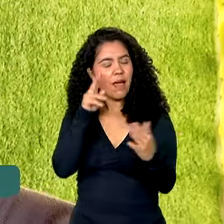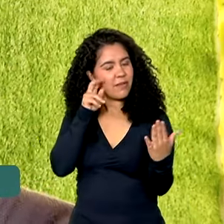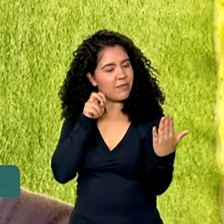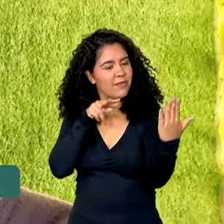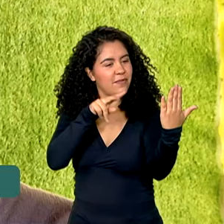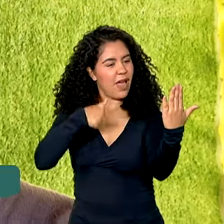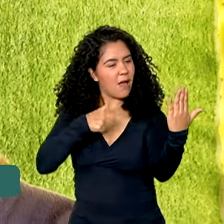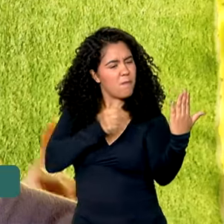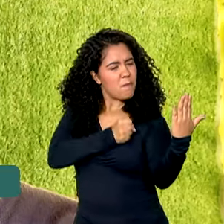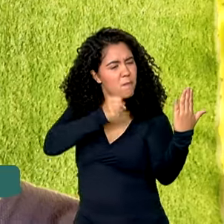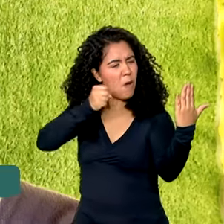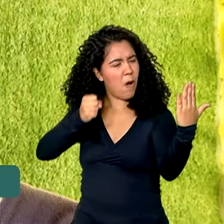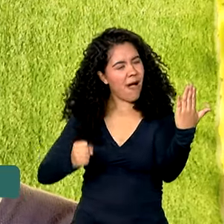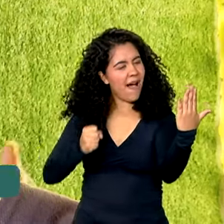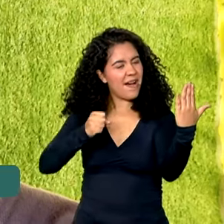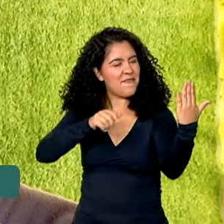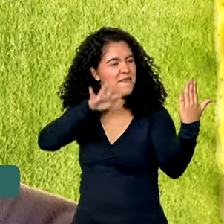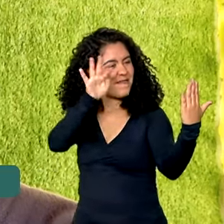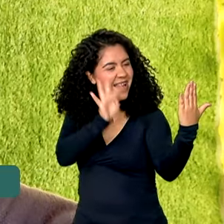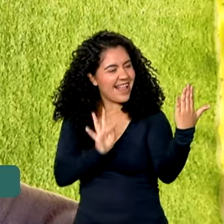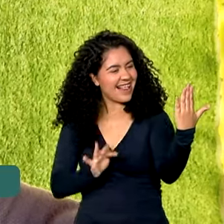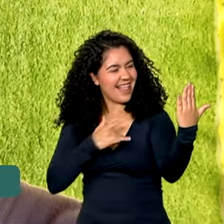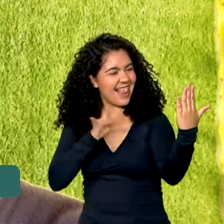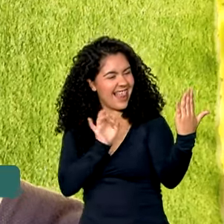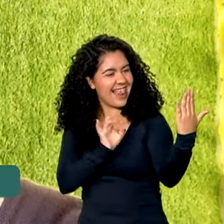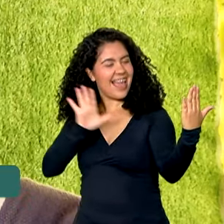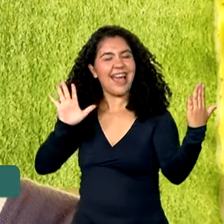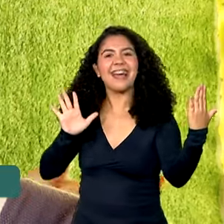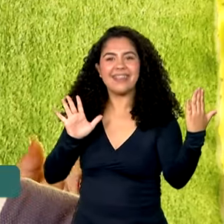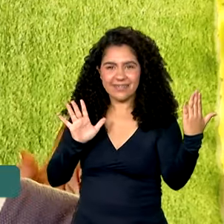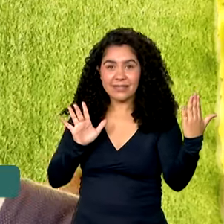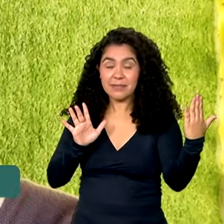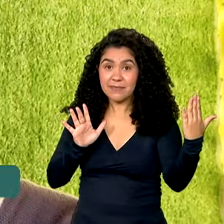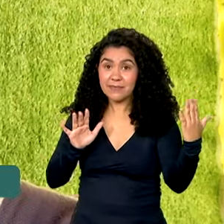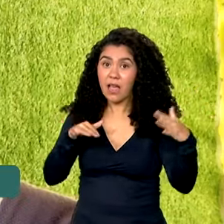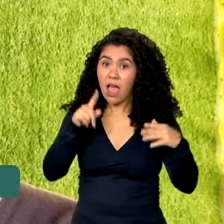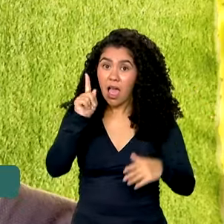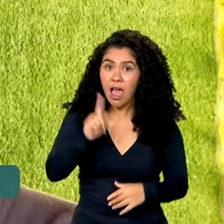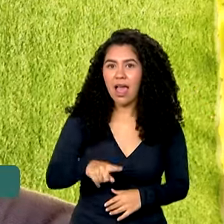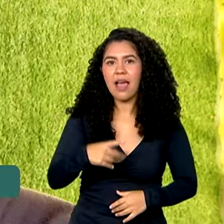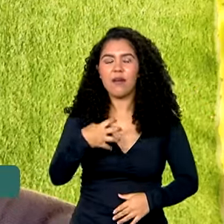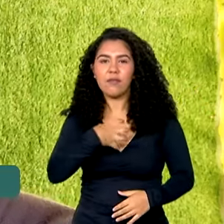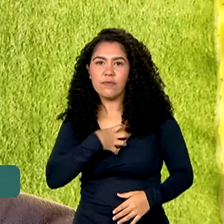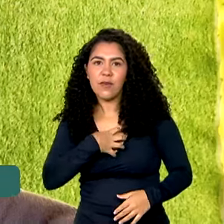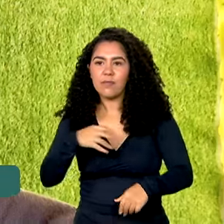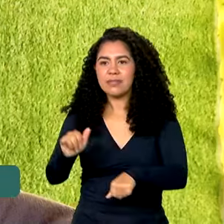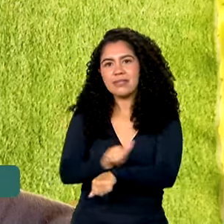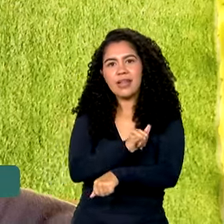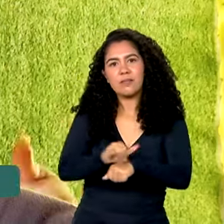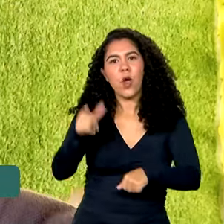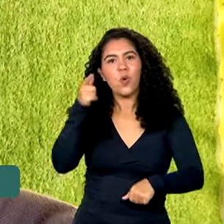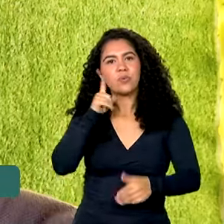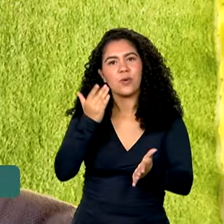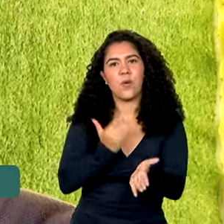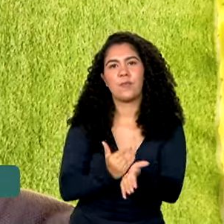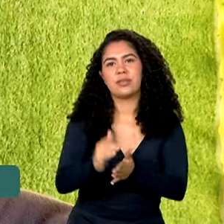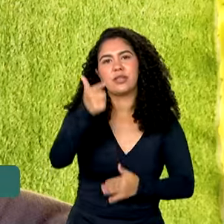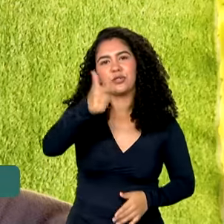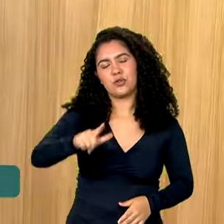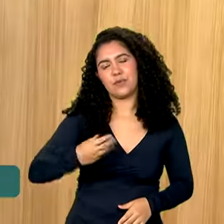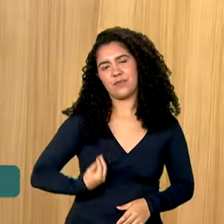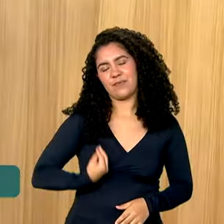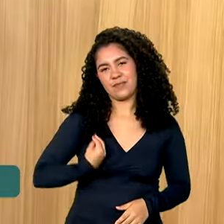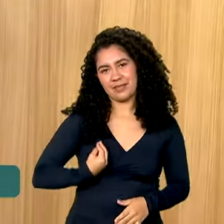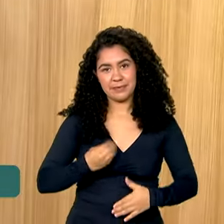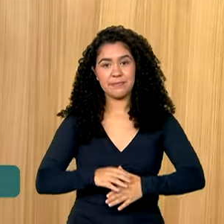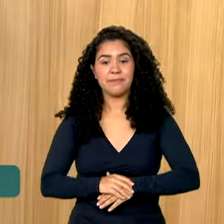empoderada, feliz, livre, né? É a forma dela recomeçar a vida dela novamente.